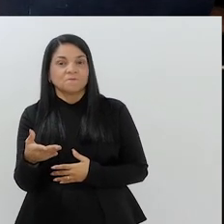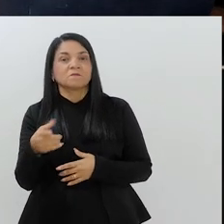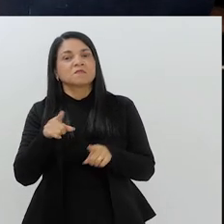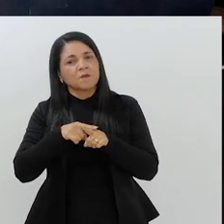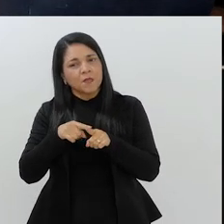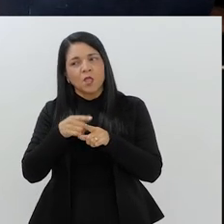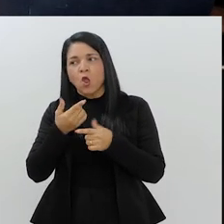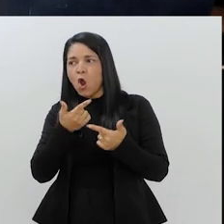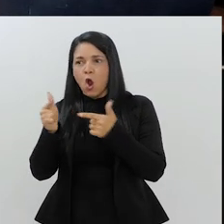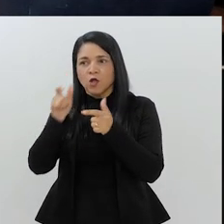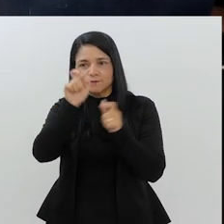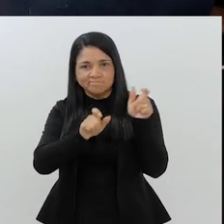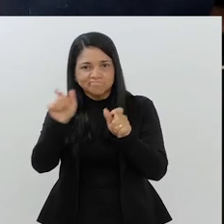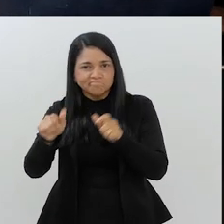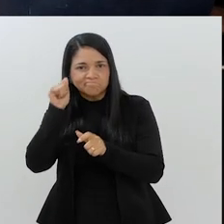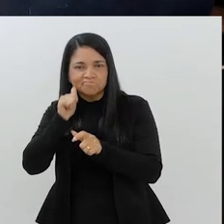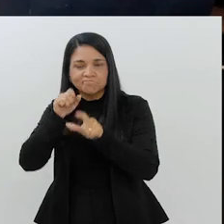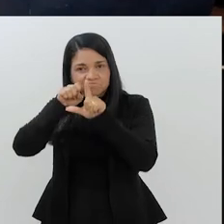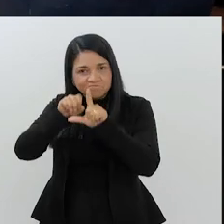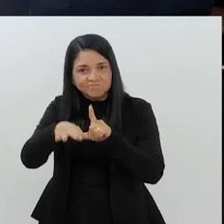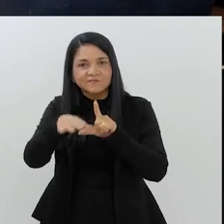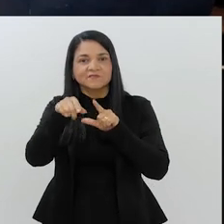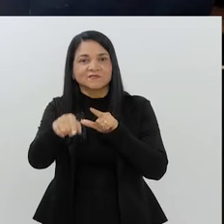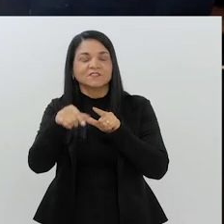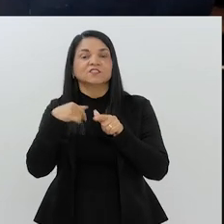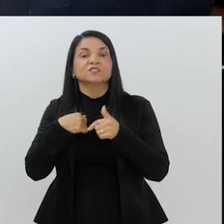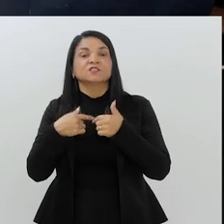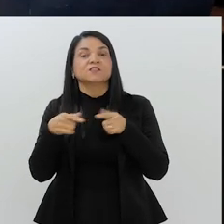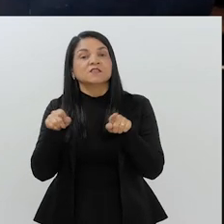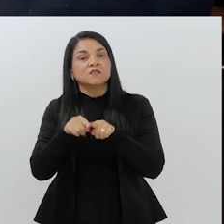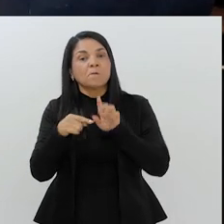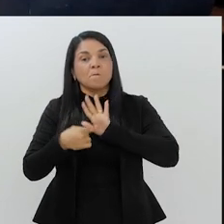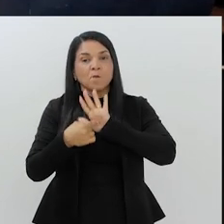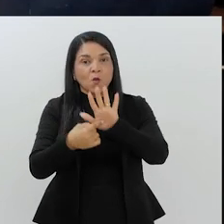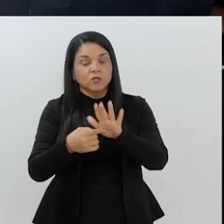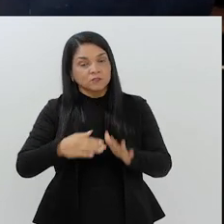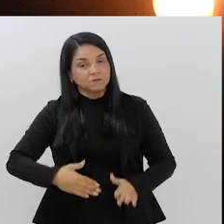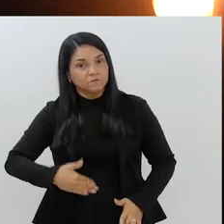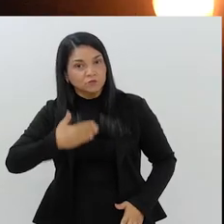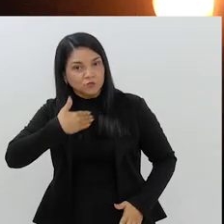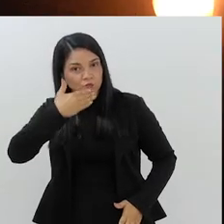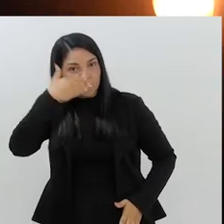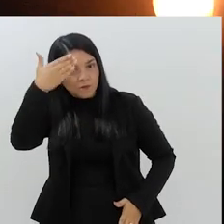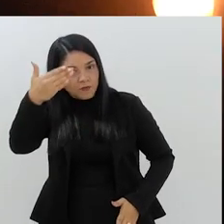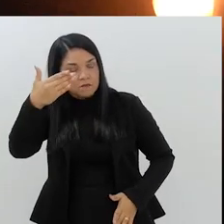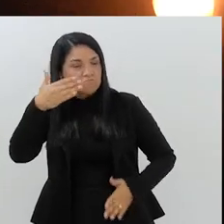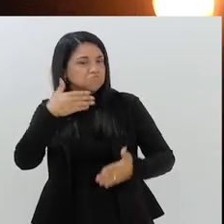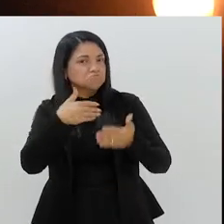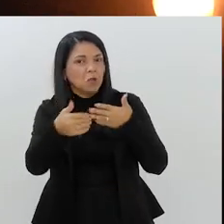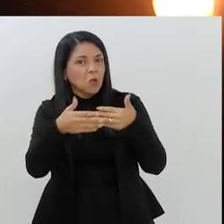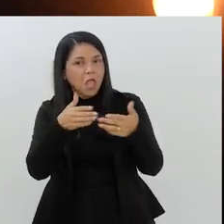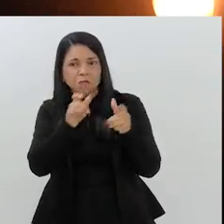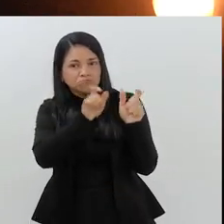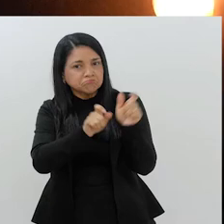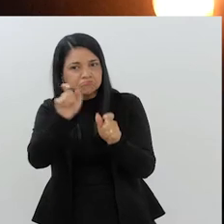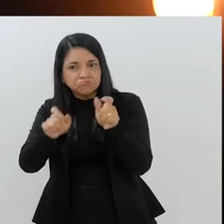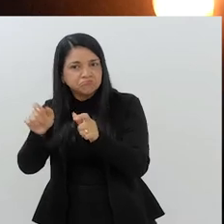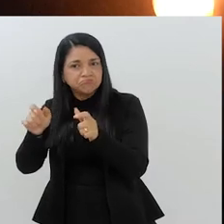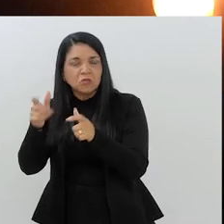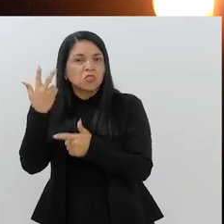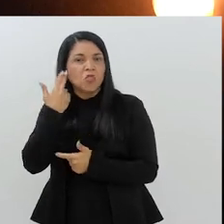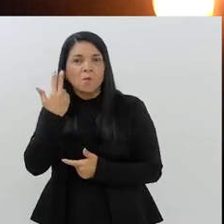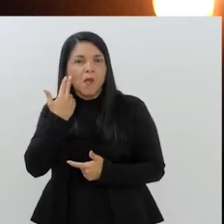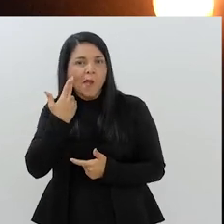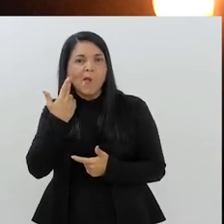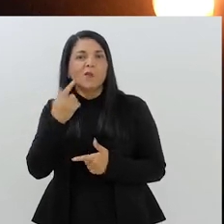fundamental. É. E temos outras influenciadoras também que falam de curiosidade, mostram que a muçulmana é um ser